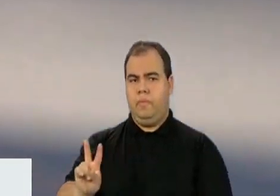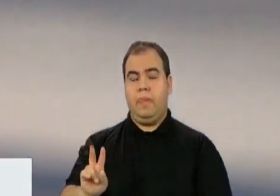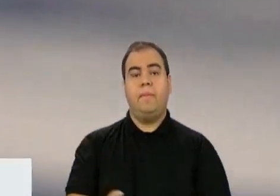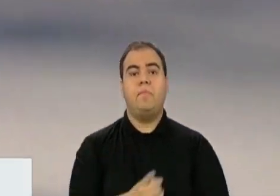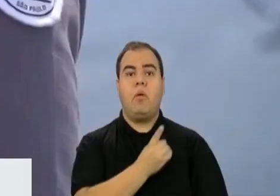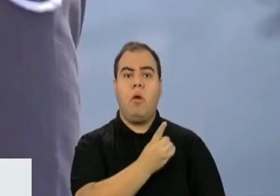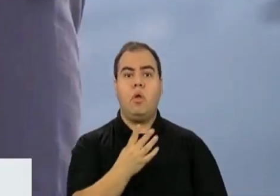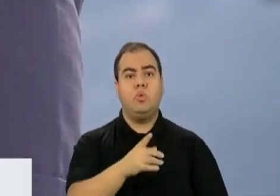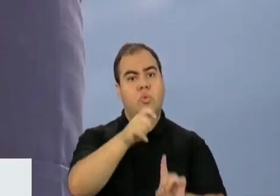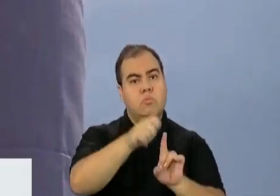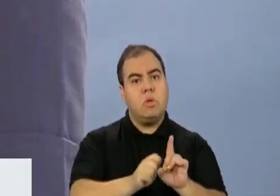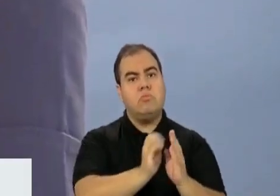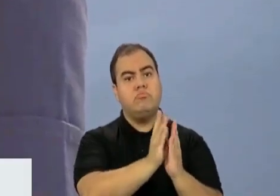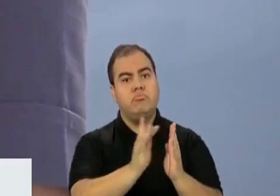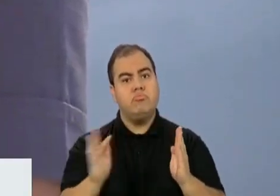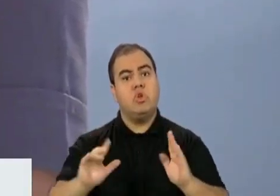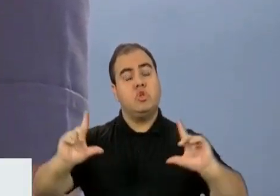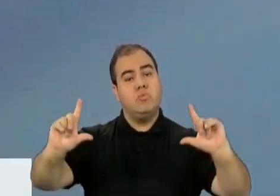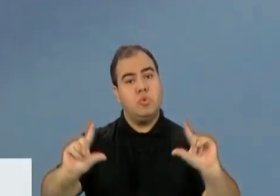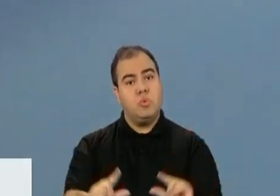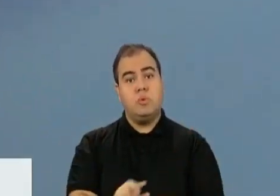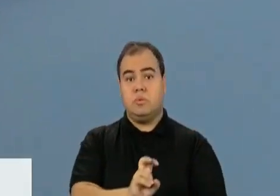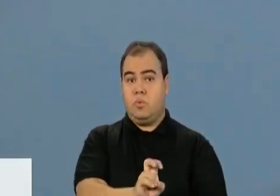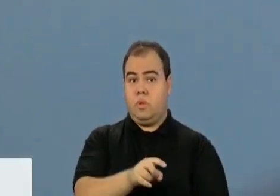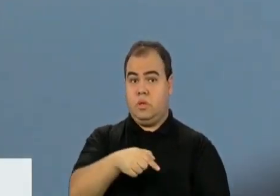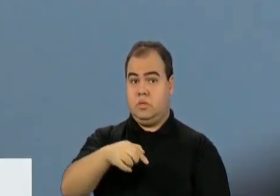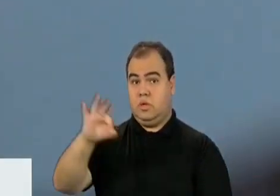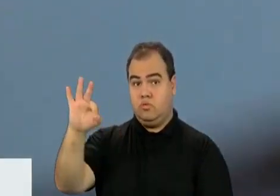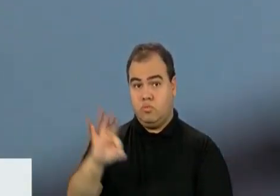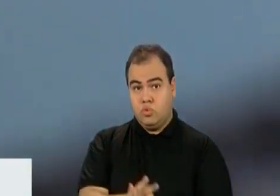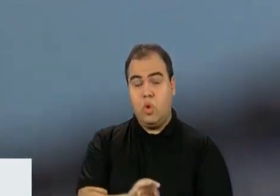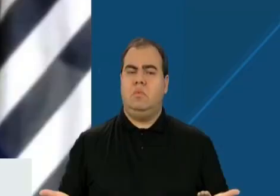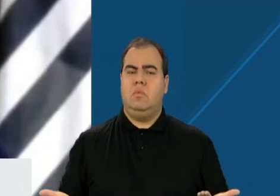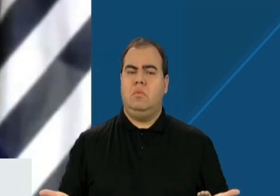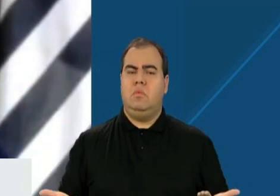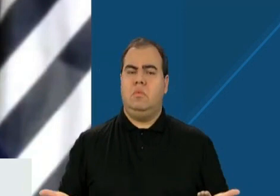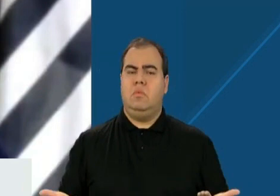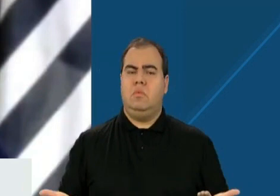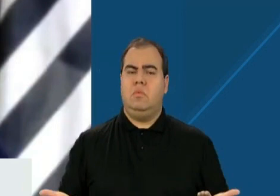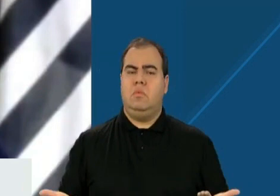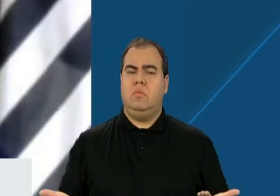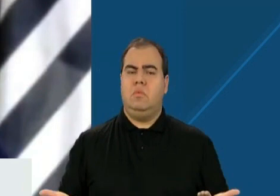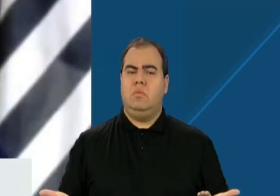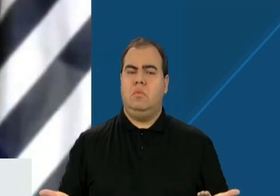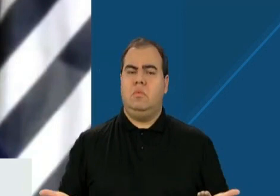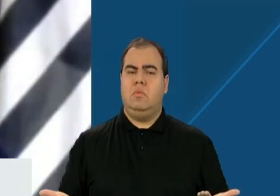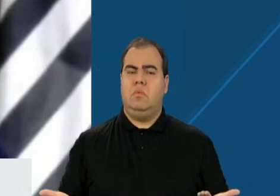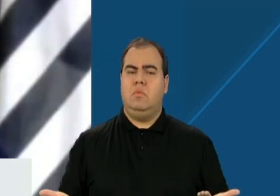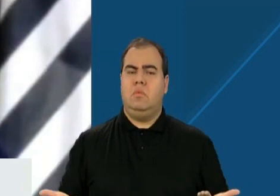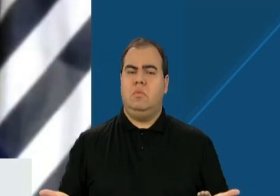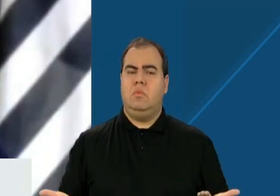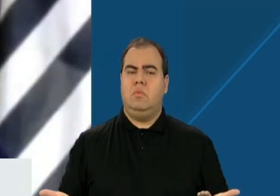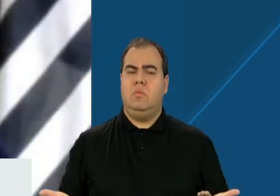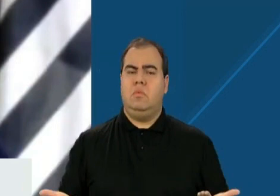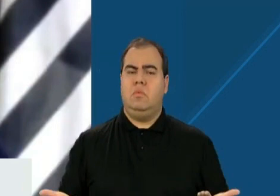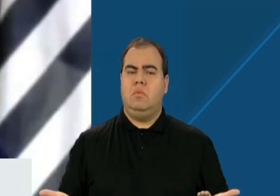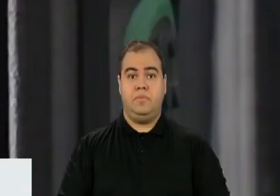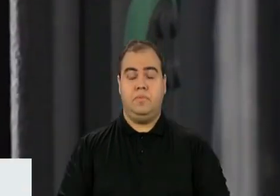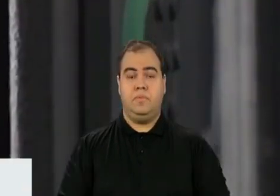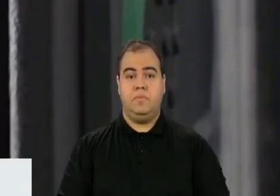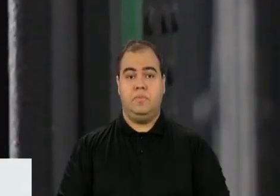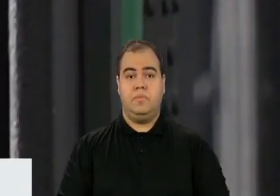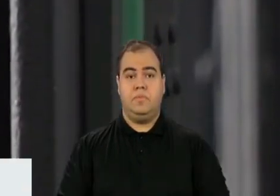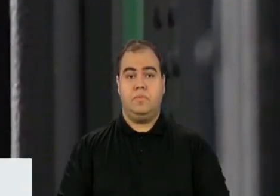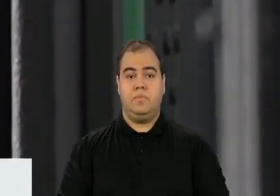do Estado Declarou que iria rever o programa O que gerou críticas de especialistas E do Ministério dos Direitos Humanos